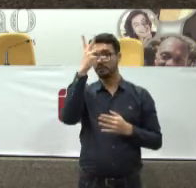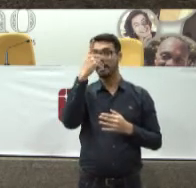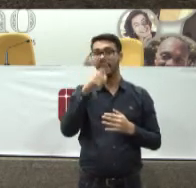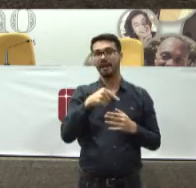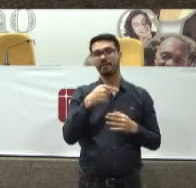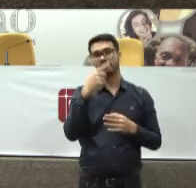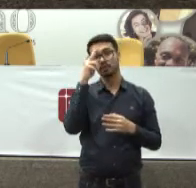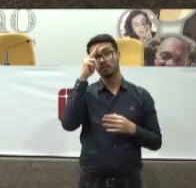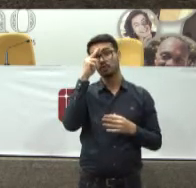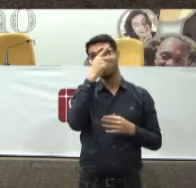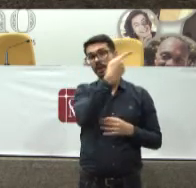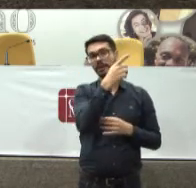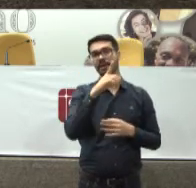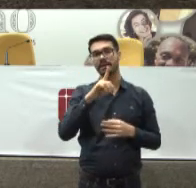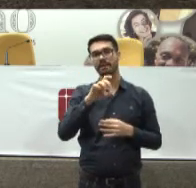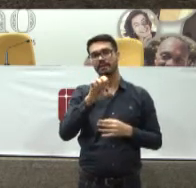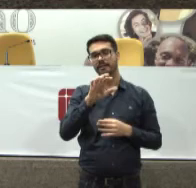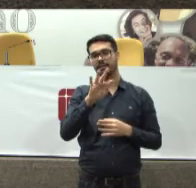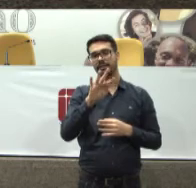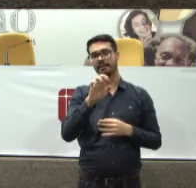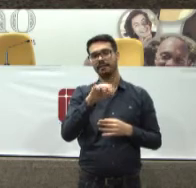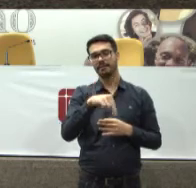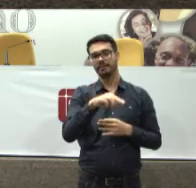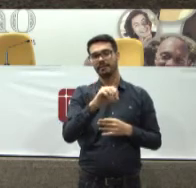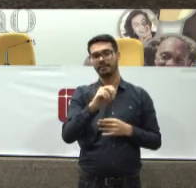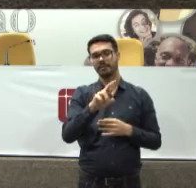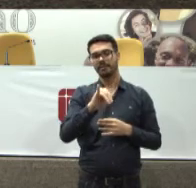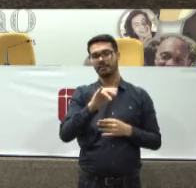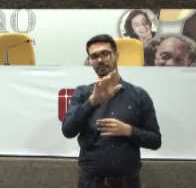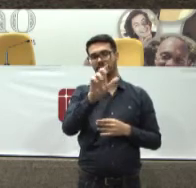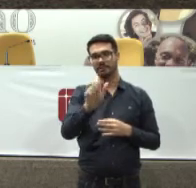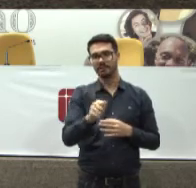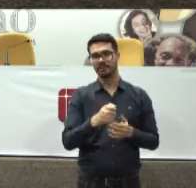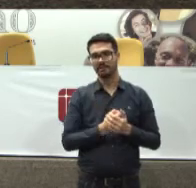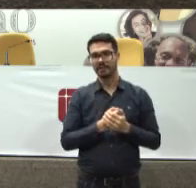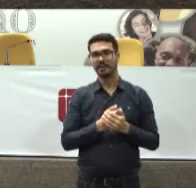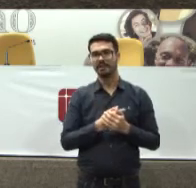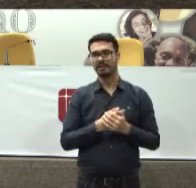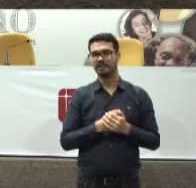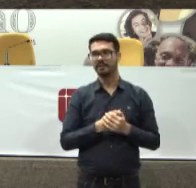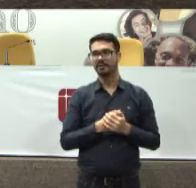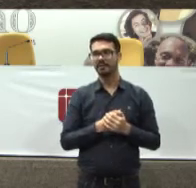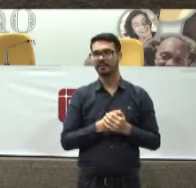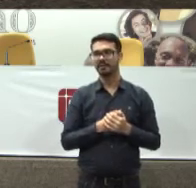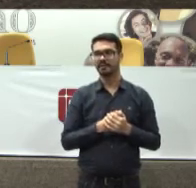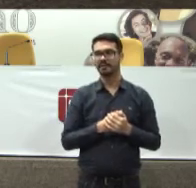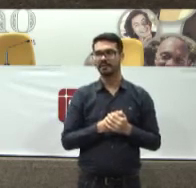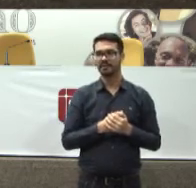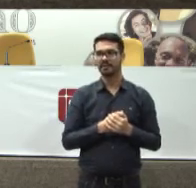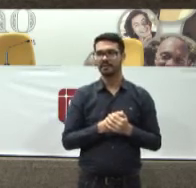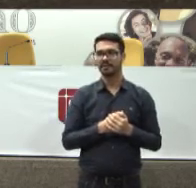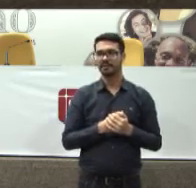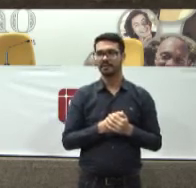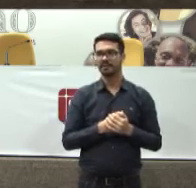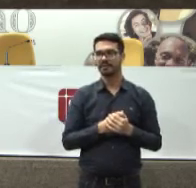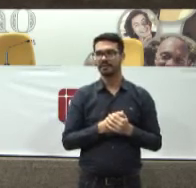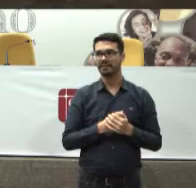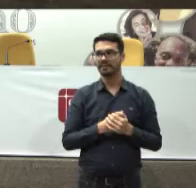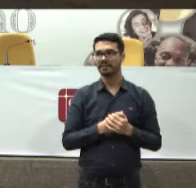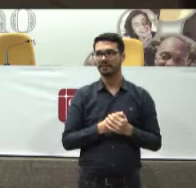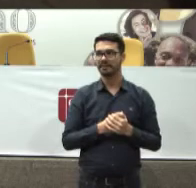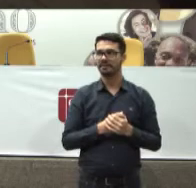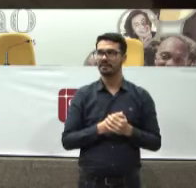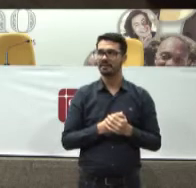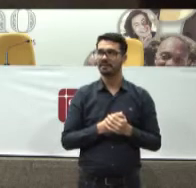nossa Então vamos lá Lidar com gente com fome É nossa especialidade E vamos seguir Como é Para baixo aqui Ah pronto